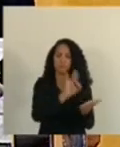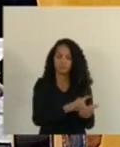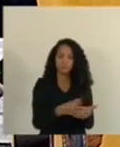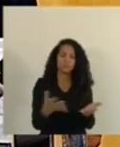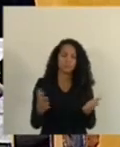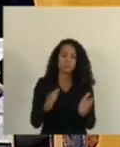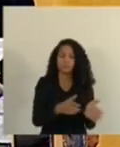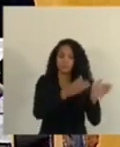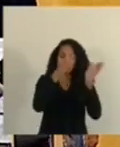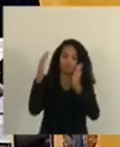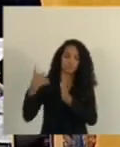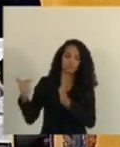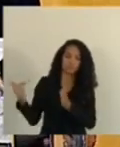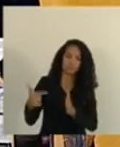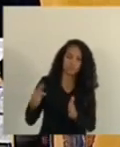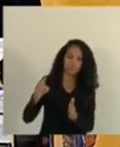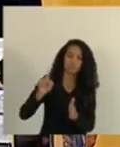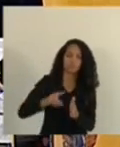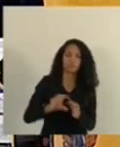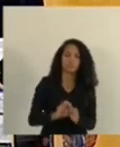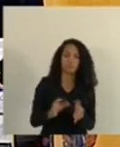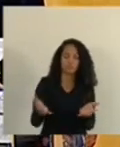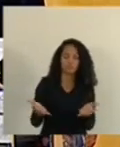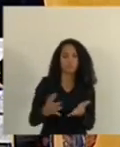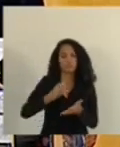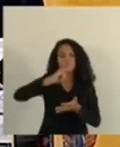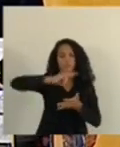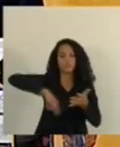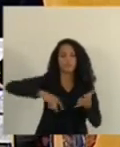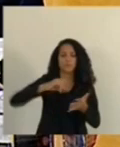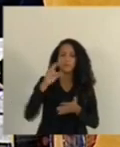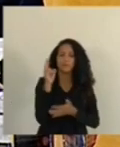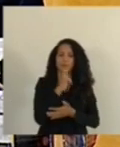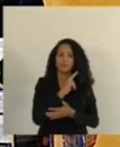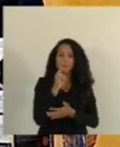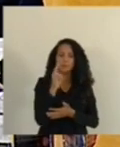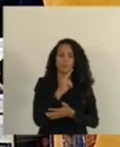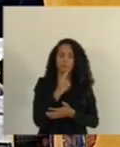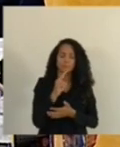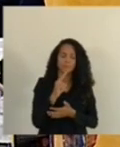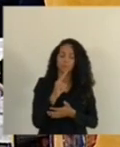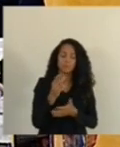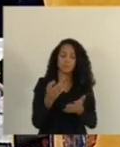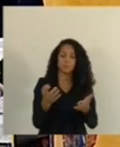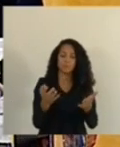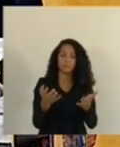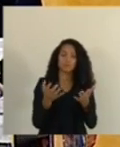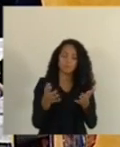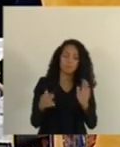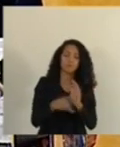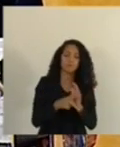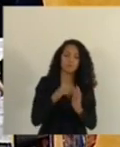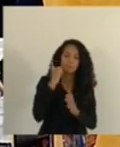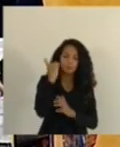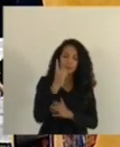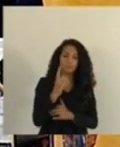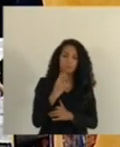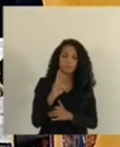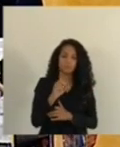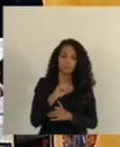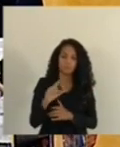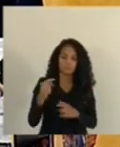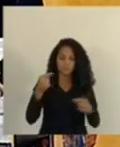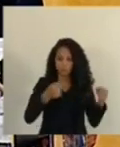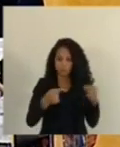sujeita à deliberação. Requerimento 63, 2021, da deputada Raquel Lessa. Em discussão, não